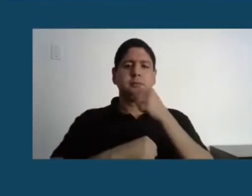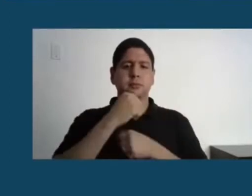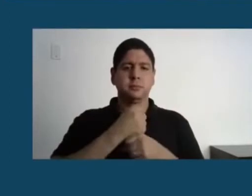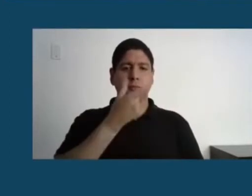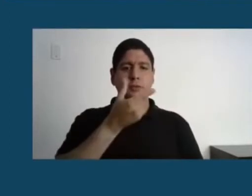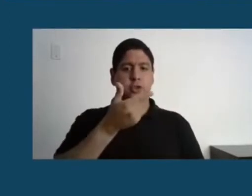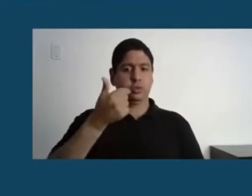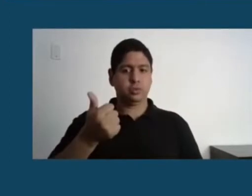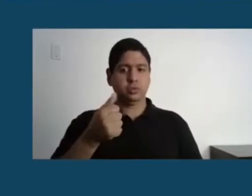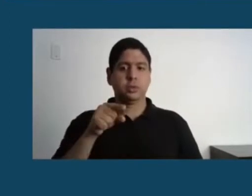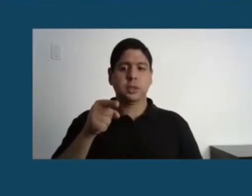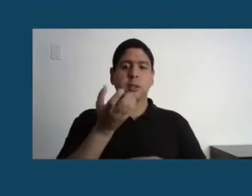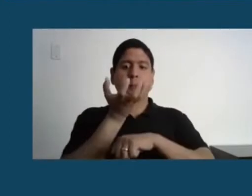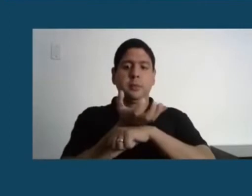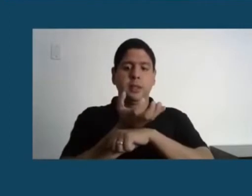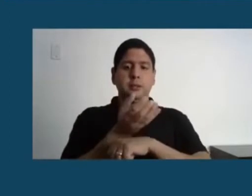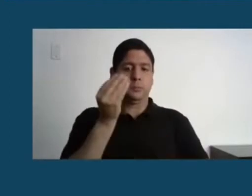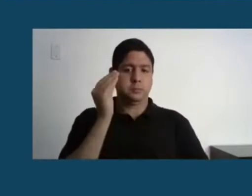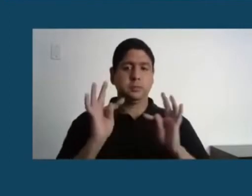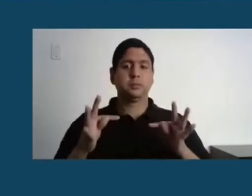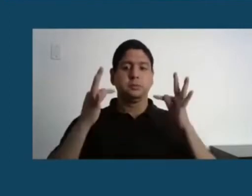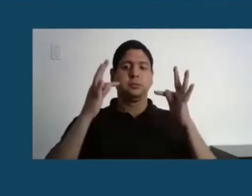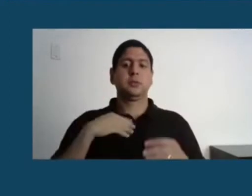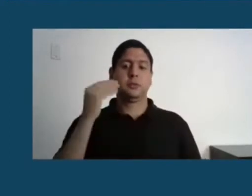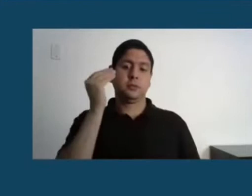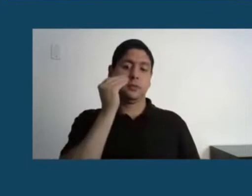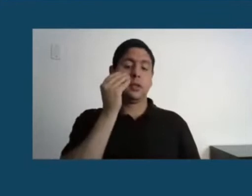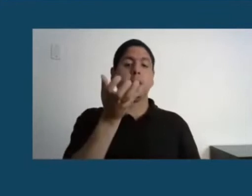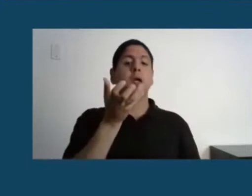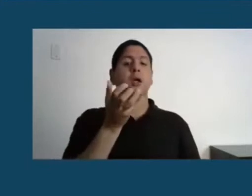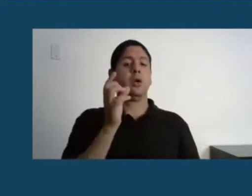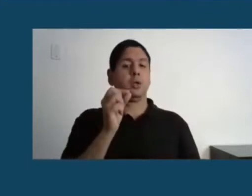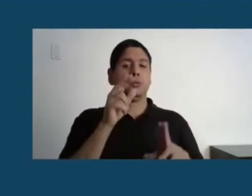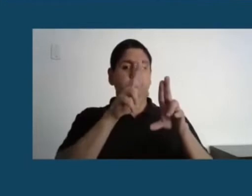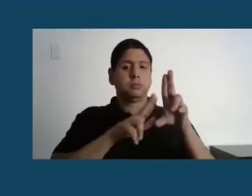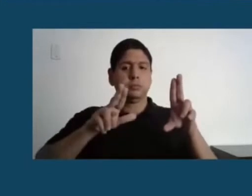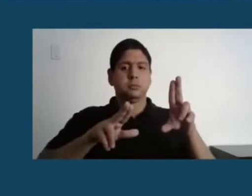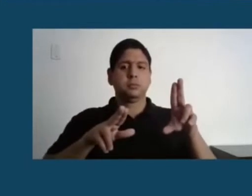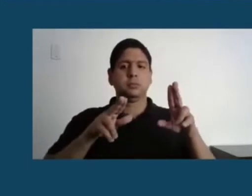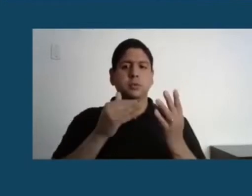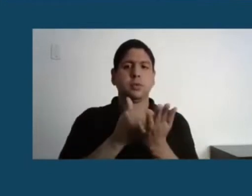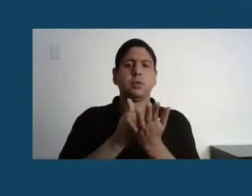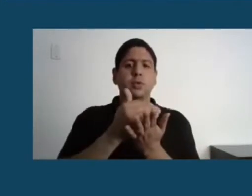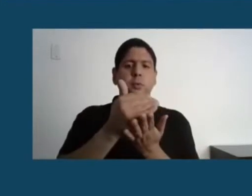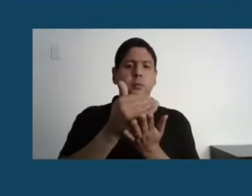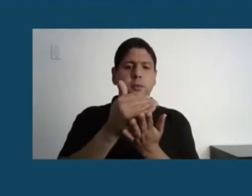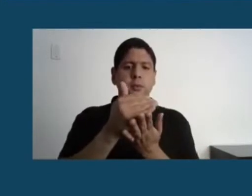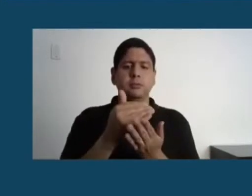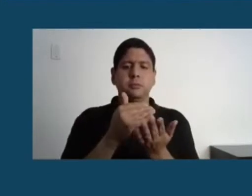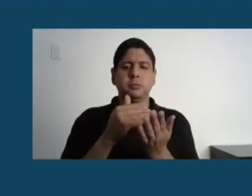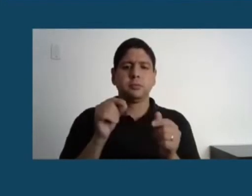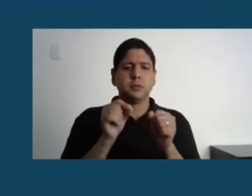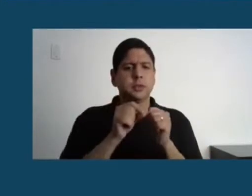Espero que, em breve, nós possamos, o FRJ e Fiocruz, iniciar, finalmente, um projeto